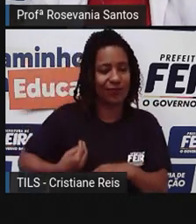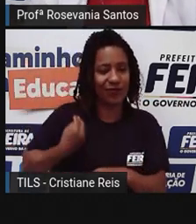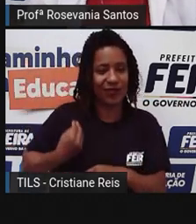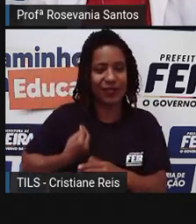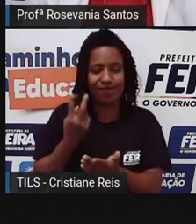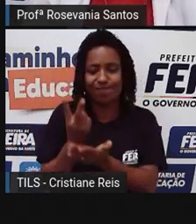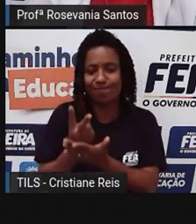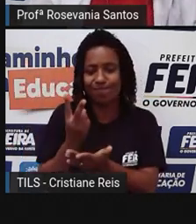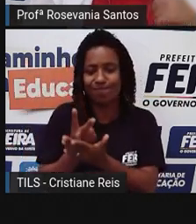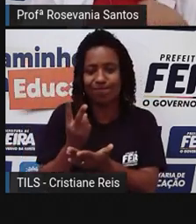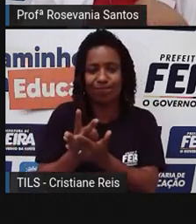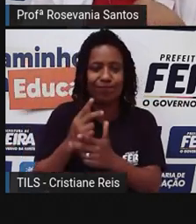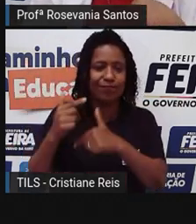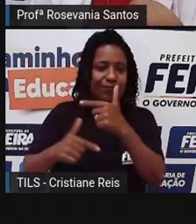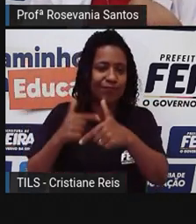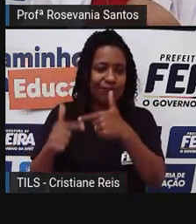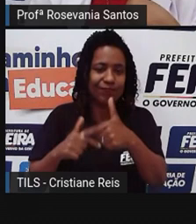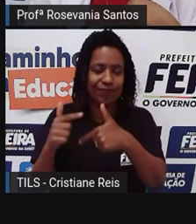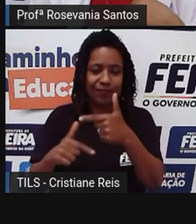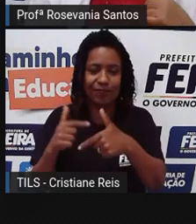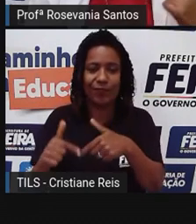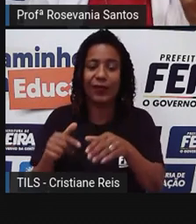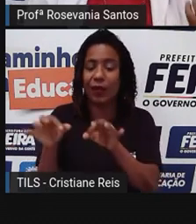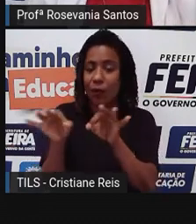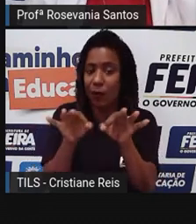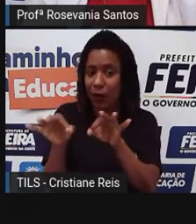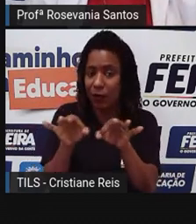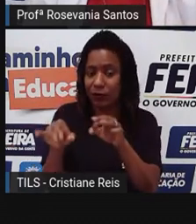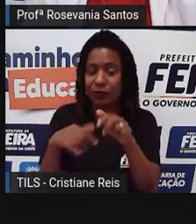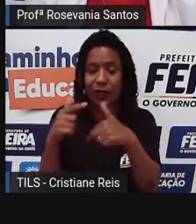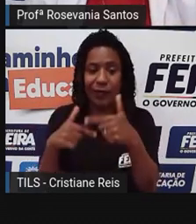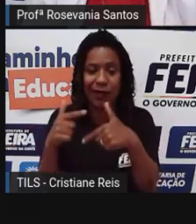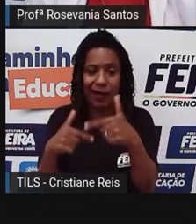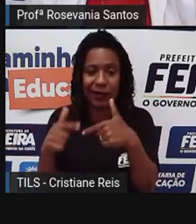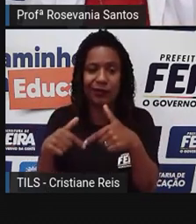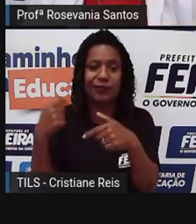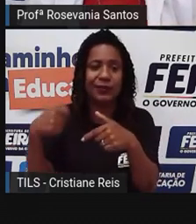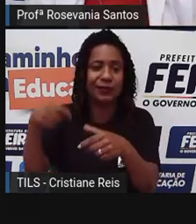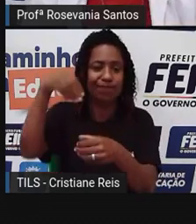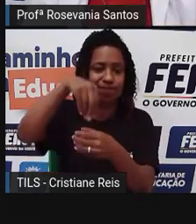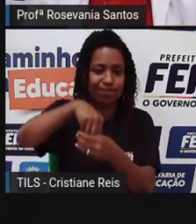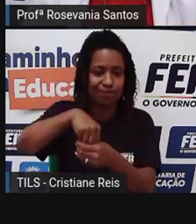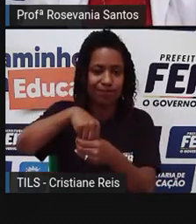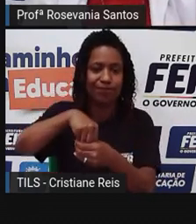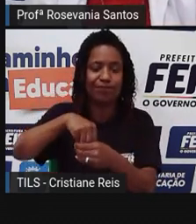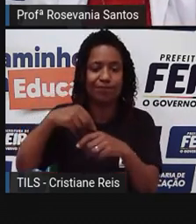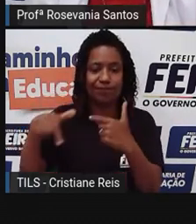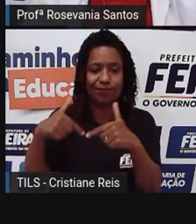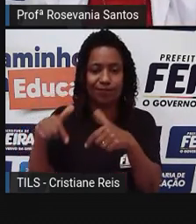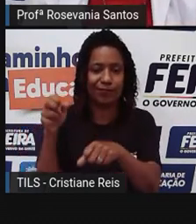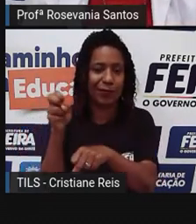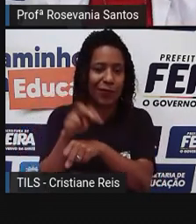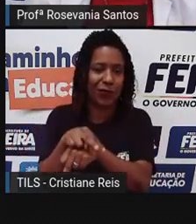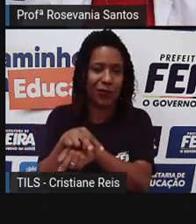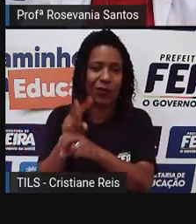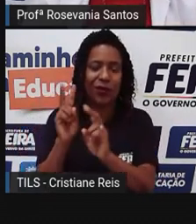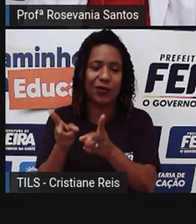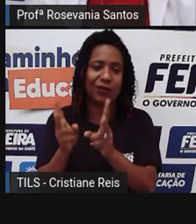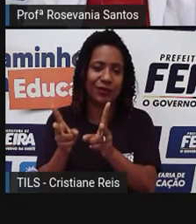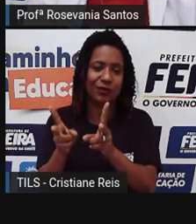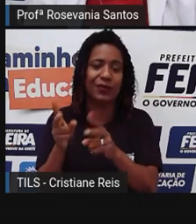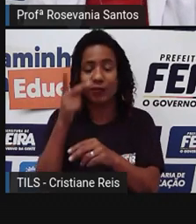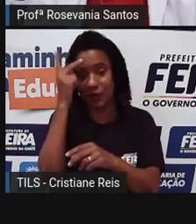situação, porque tem que estar dentro daquele plano, né, e também tem que estar dentro desse plano de emprego aí, então as pessoas têm que